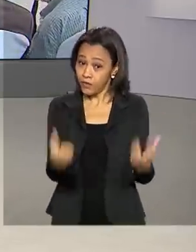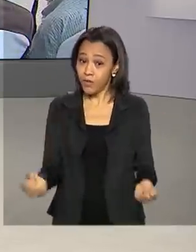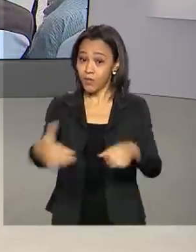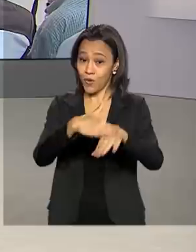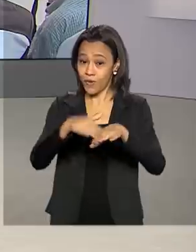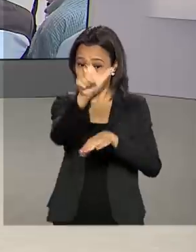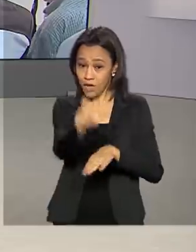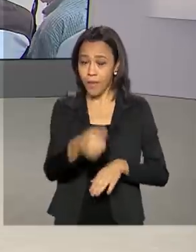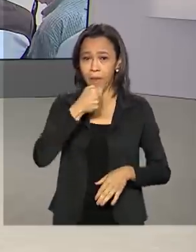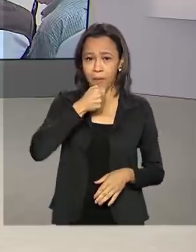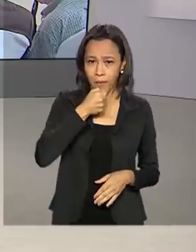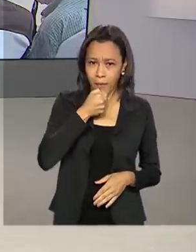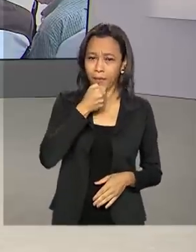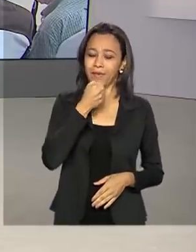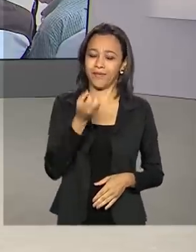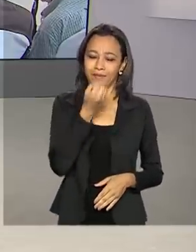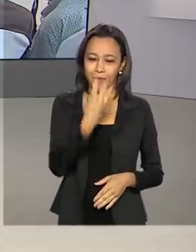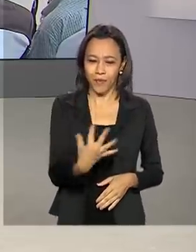Soldi. Dimas, bom dia!